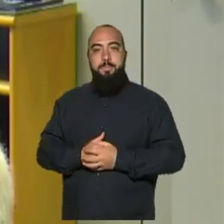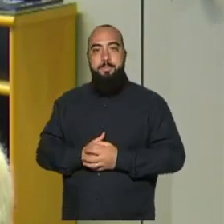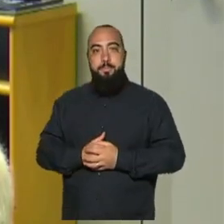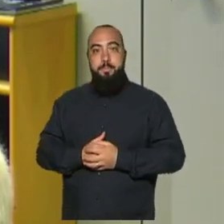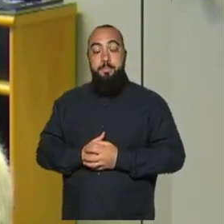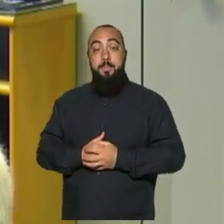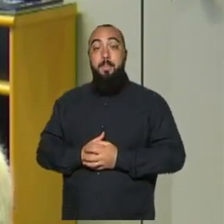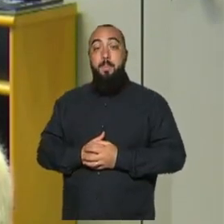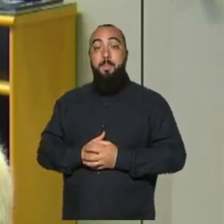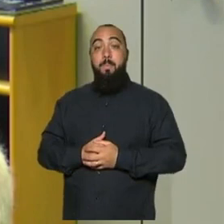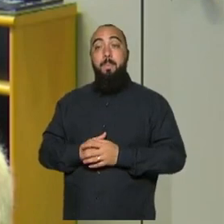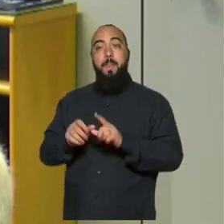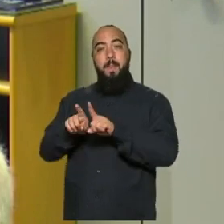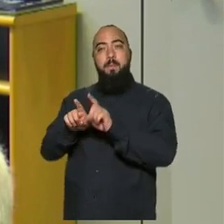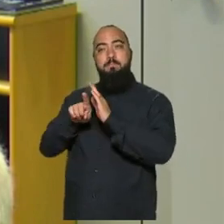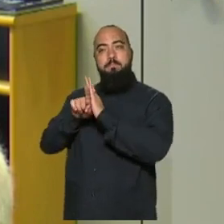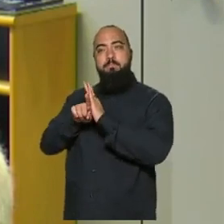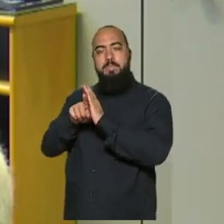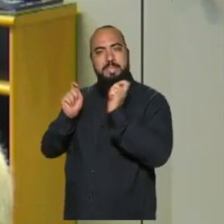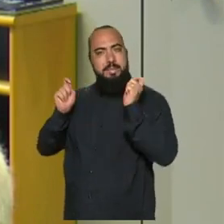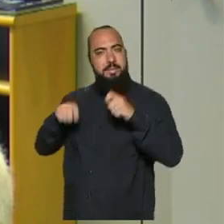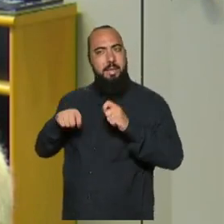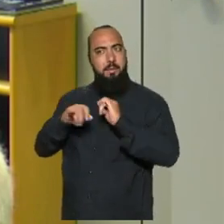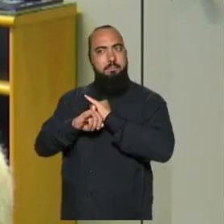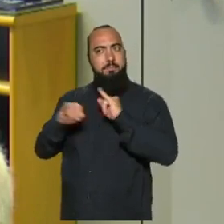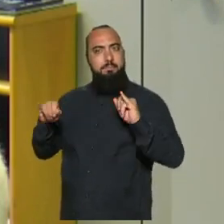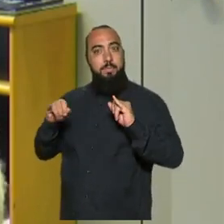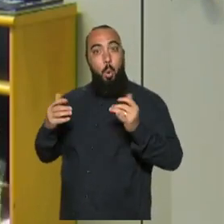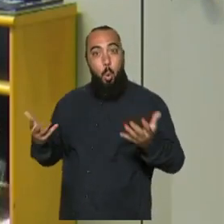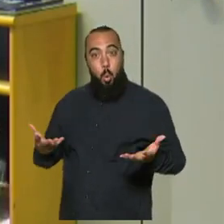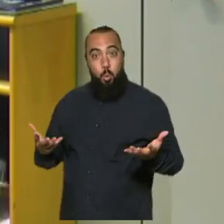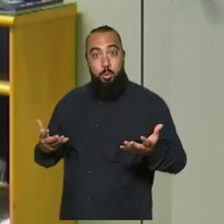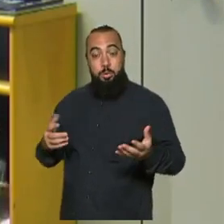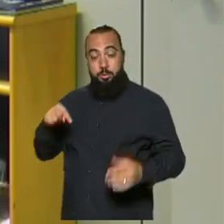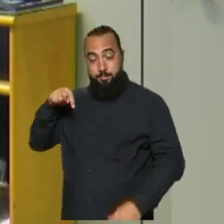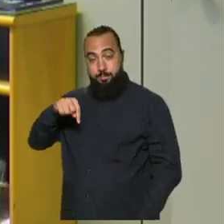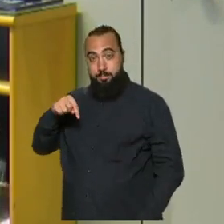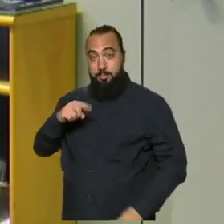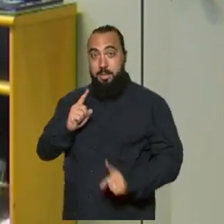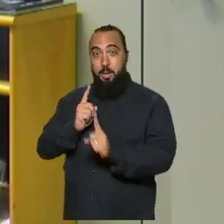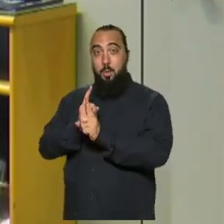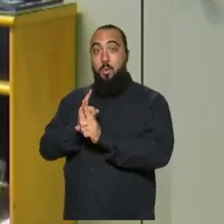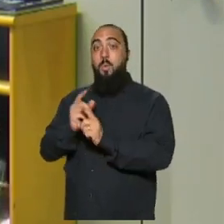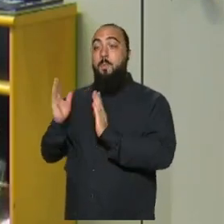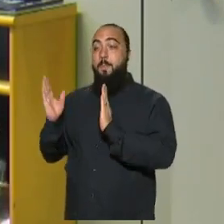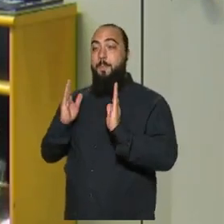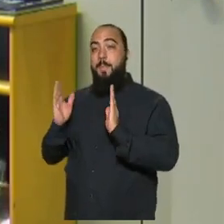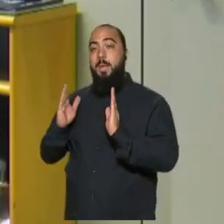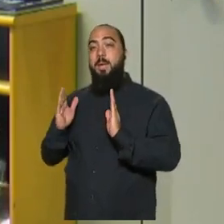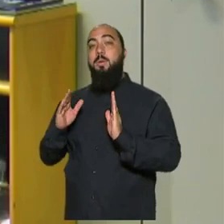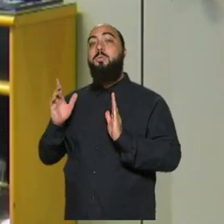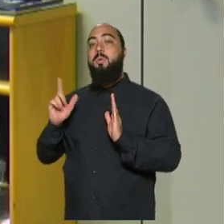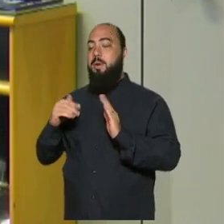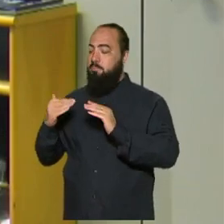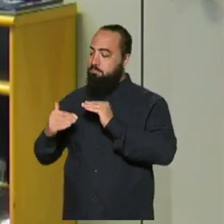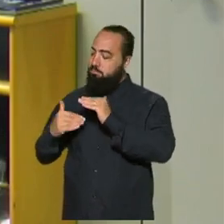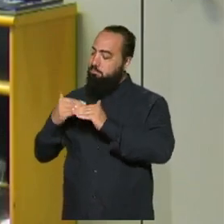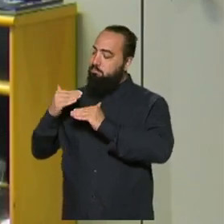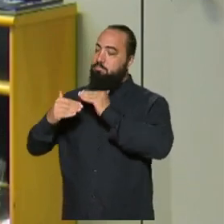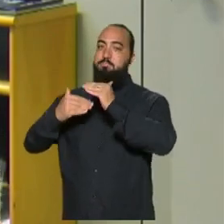analogia, podemos dizer que hoje, esta agência encontra-se numa fase de maturação